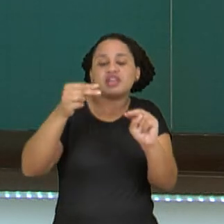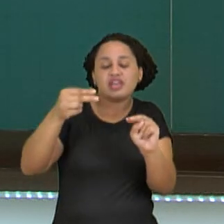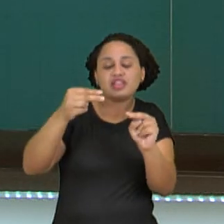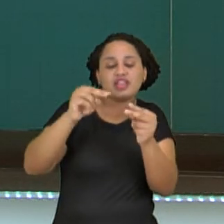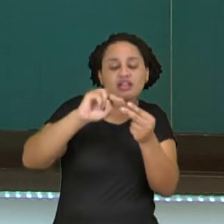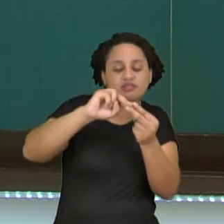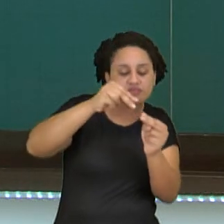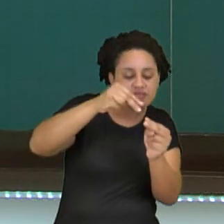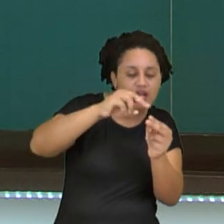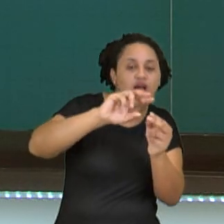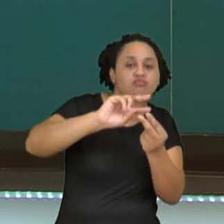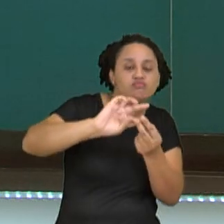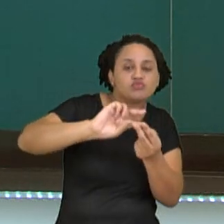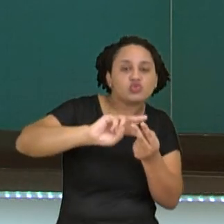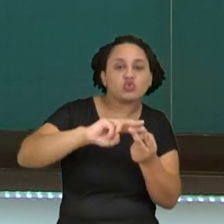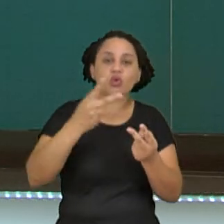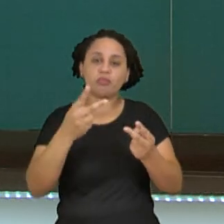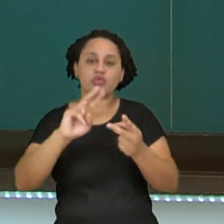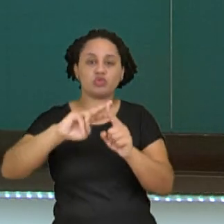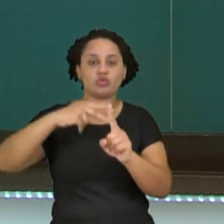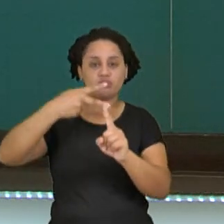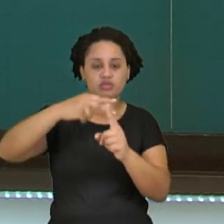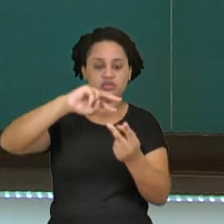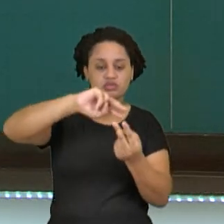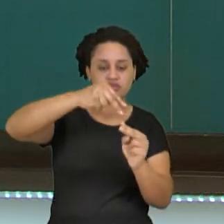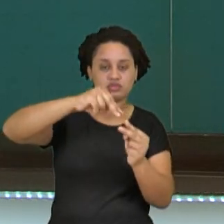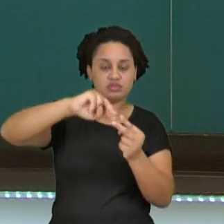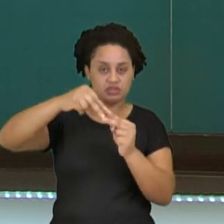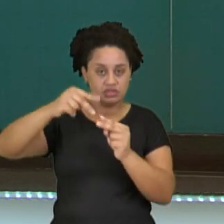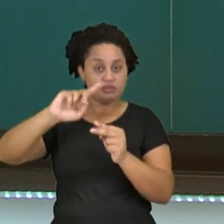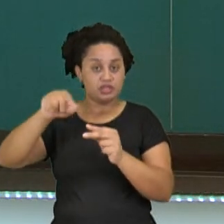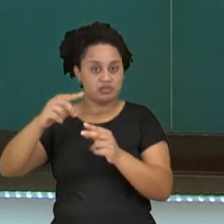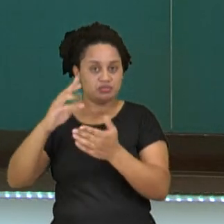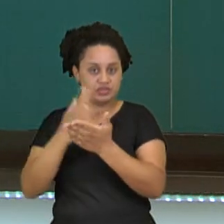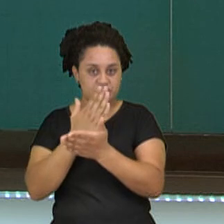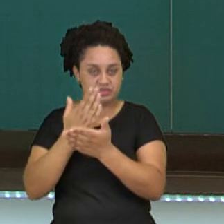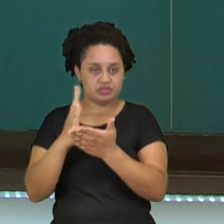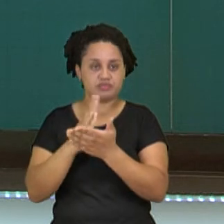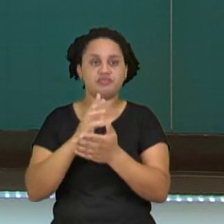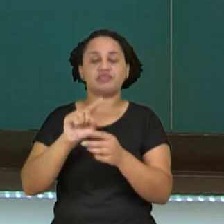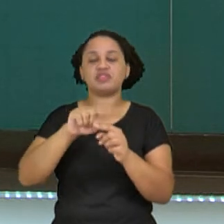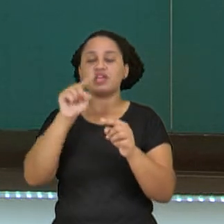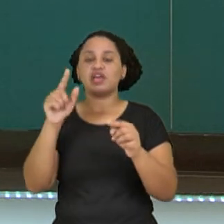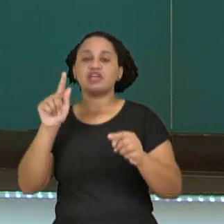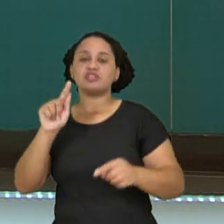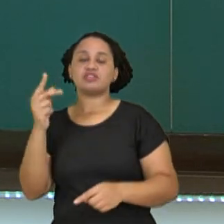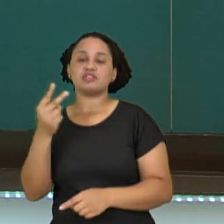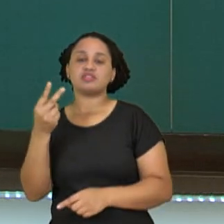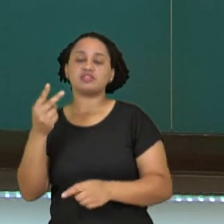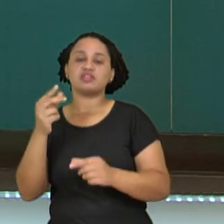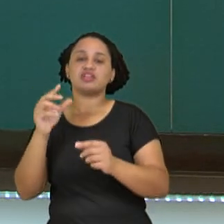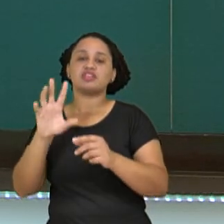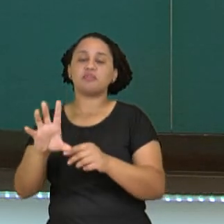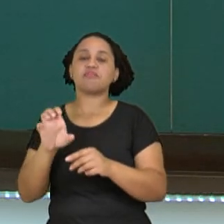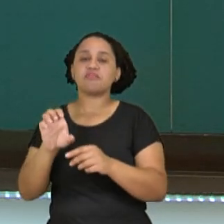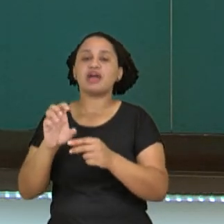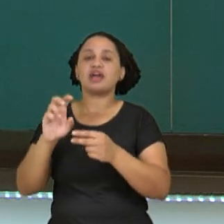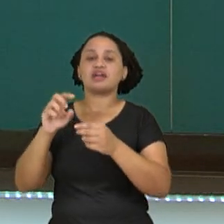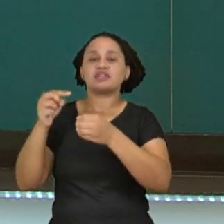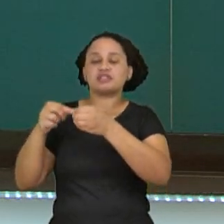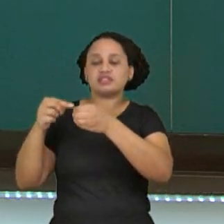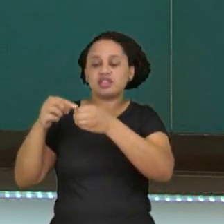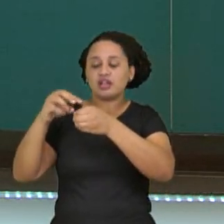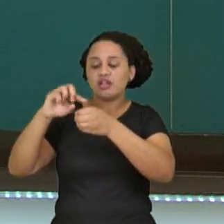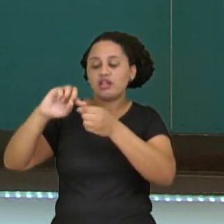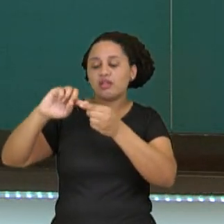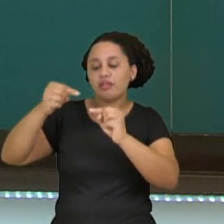duplicando a quantidade do DNA para poder dividir mais tarde. A fase de G2, que ela começa a duplicar as organelas celulares, porque ela vai